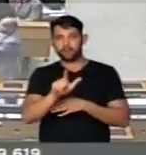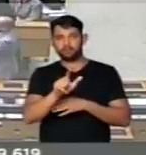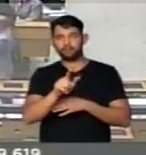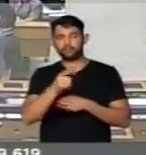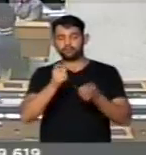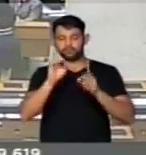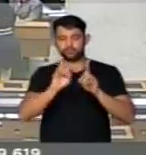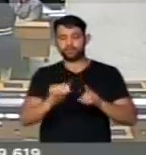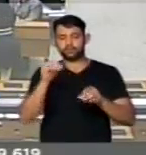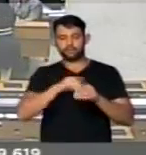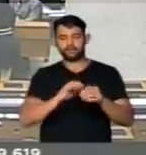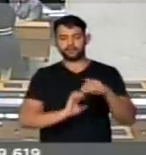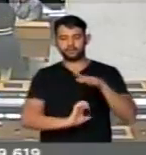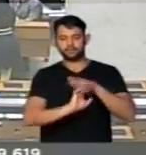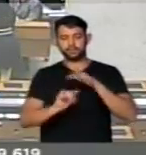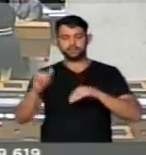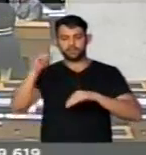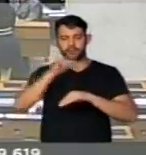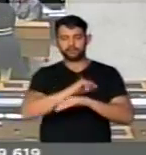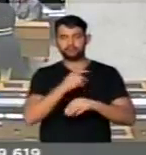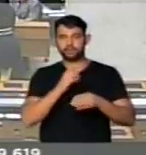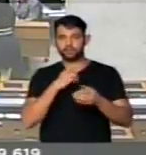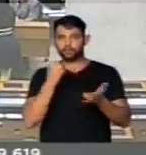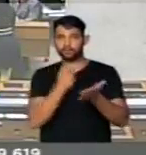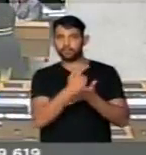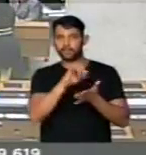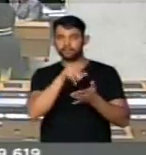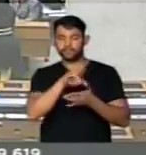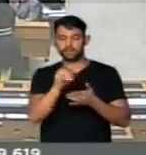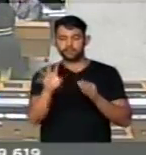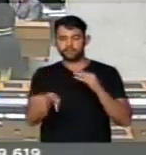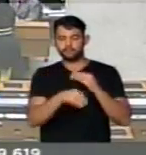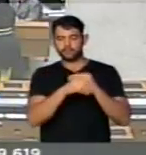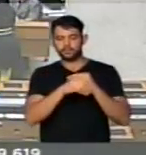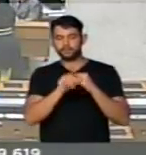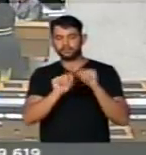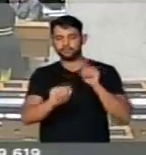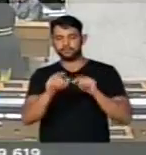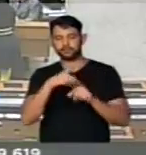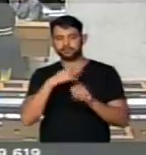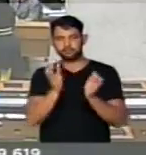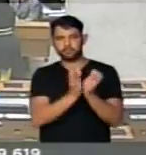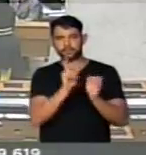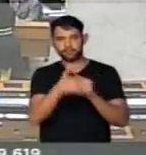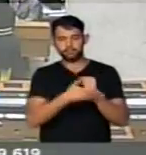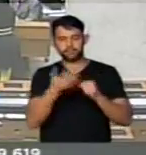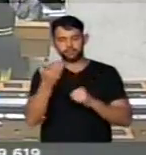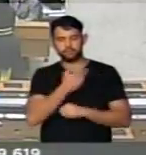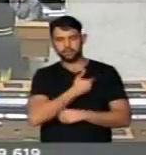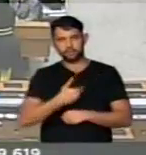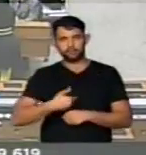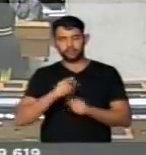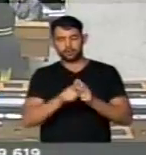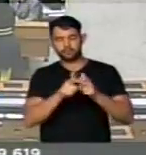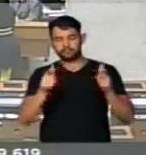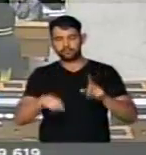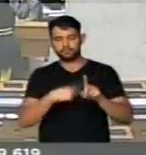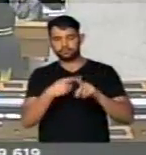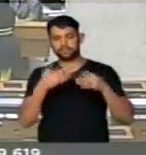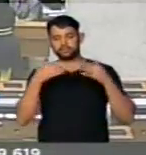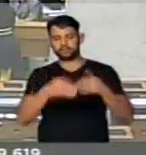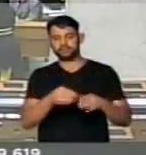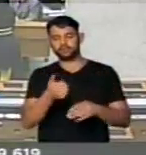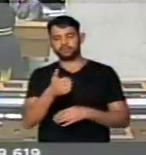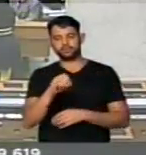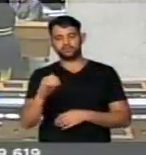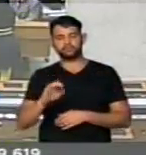Com o direito a voto das companhias aéreas, mas a expectativa é de que uma emenda aqui dos partidos da base do governo amplie essa participação